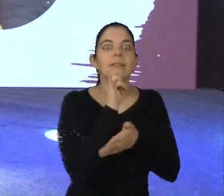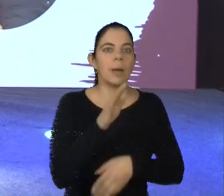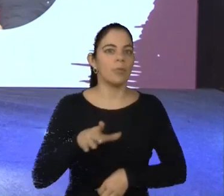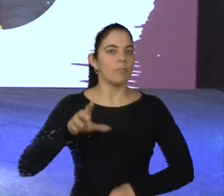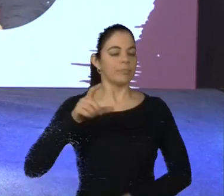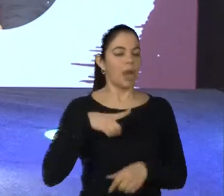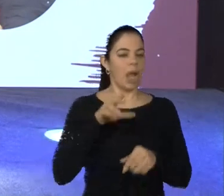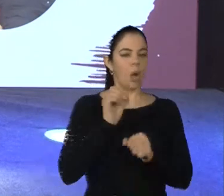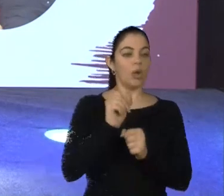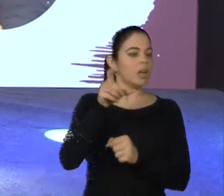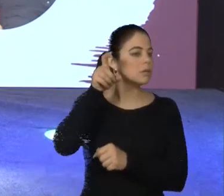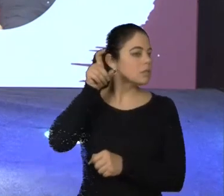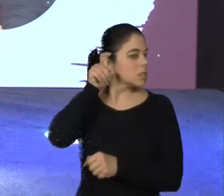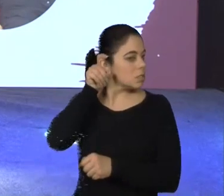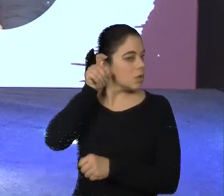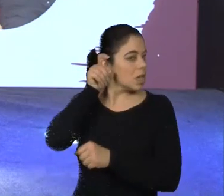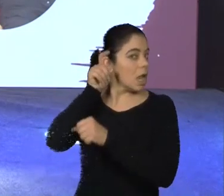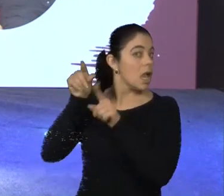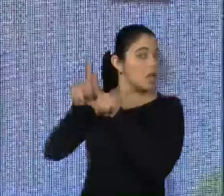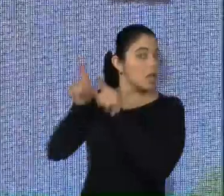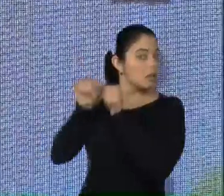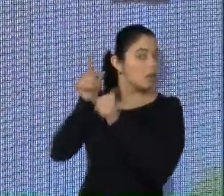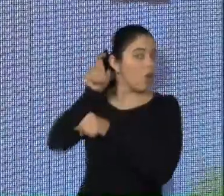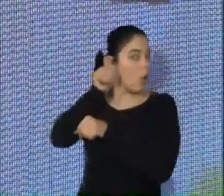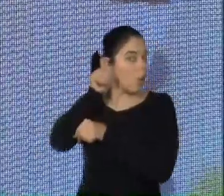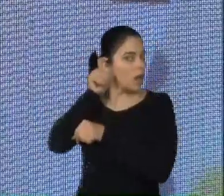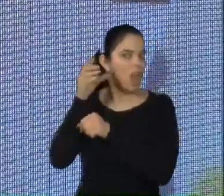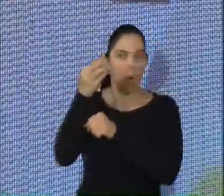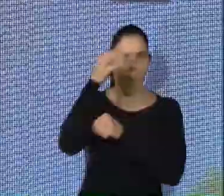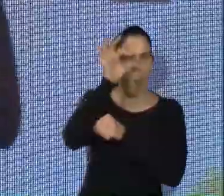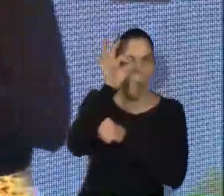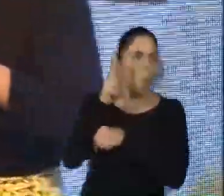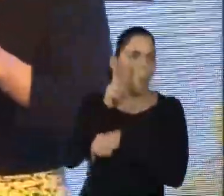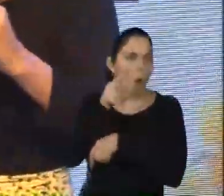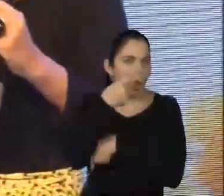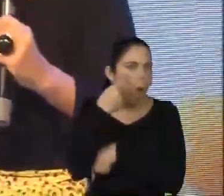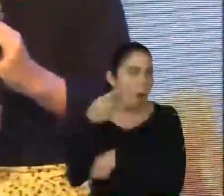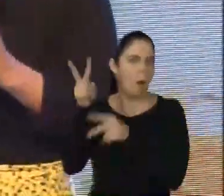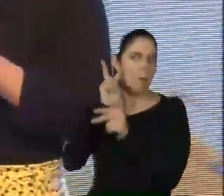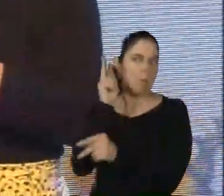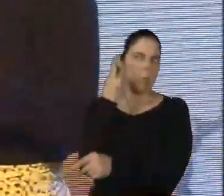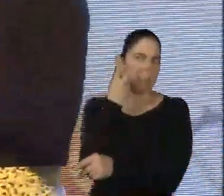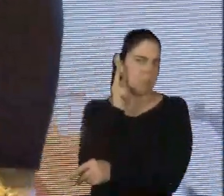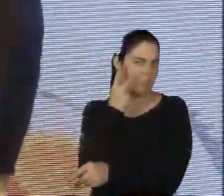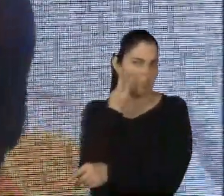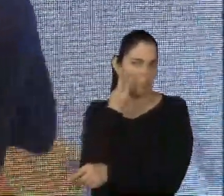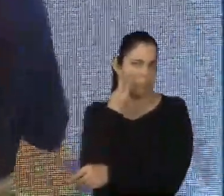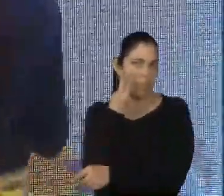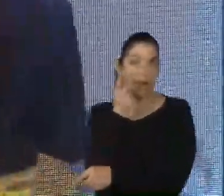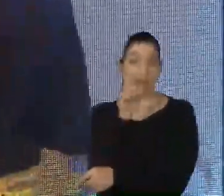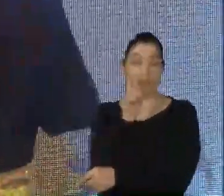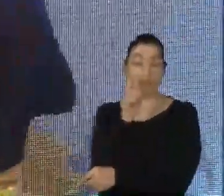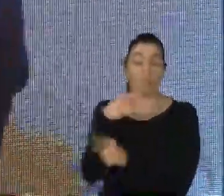bloqueado no meu olho, senão eu teria uma orelha no lugar do meu olho. Então, a gente tem uma genética e esse meio